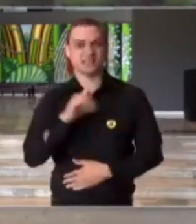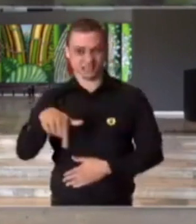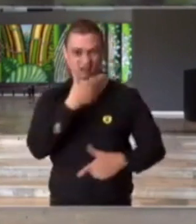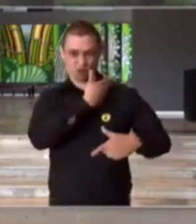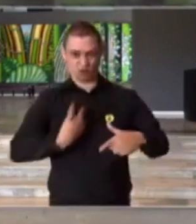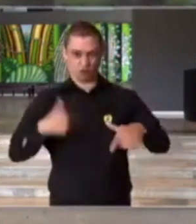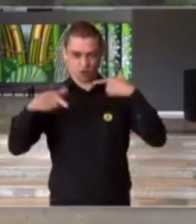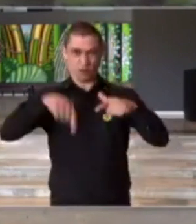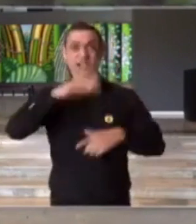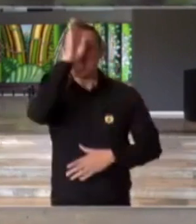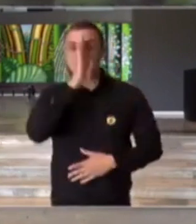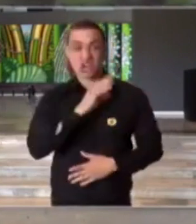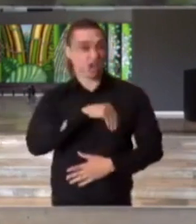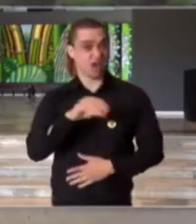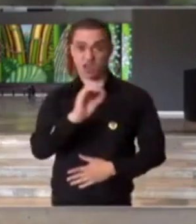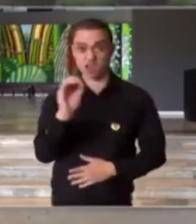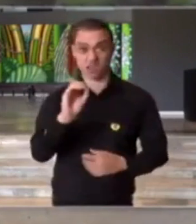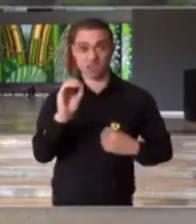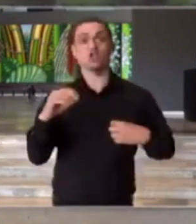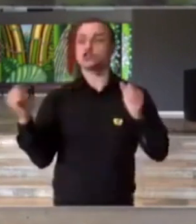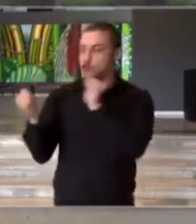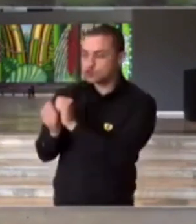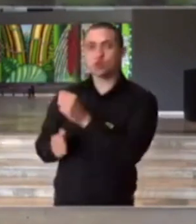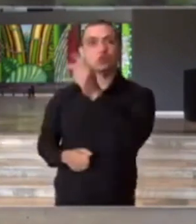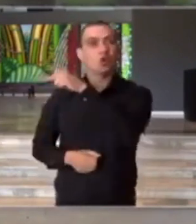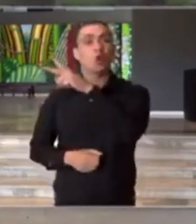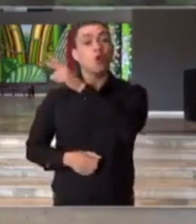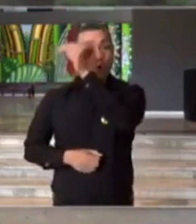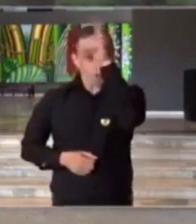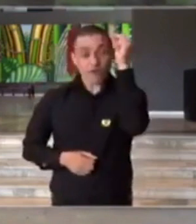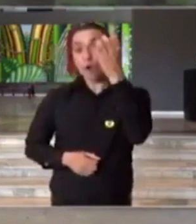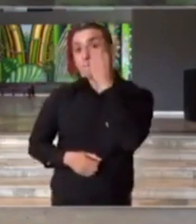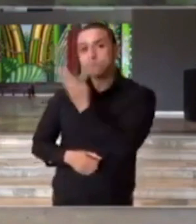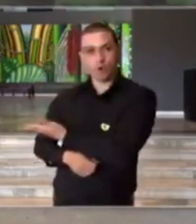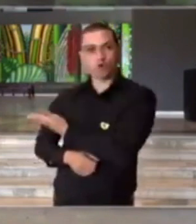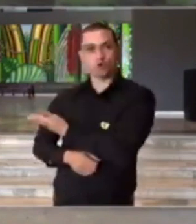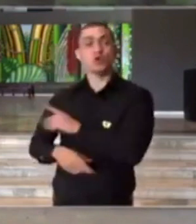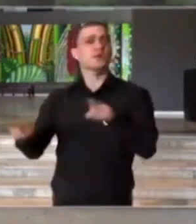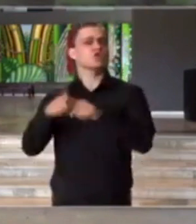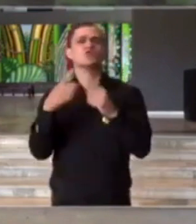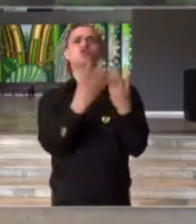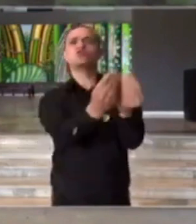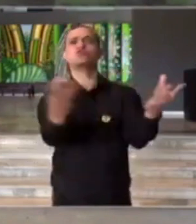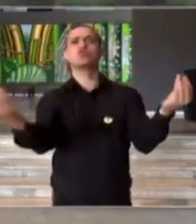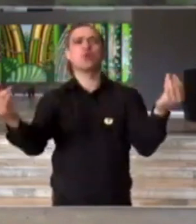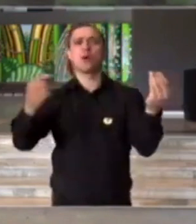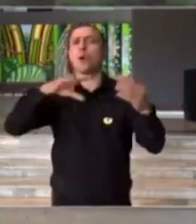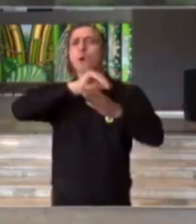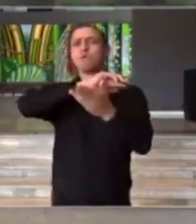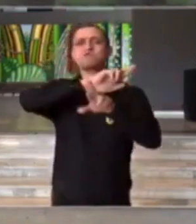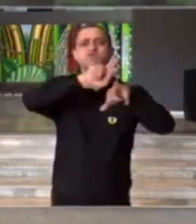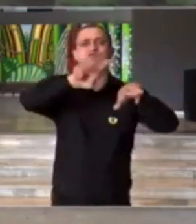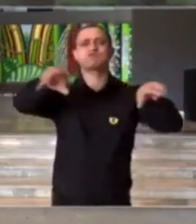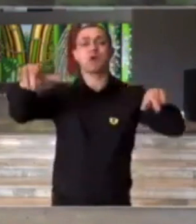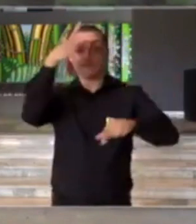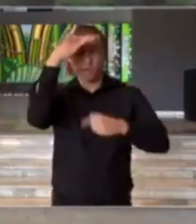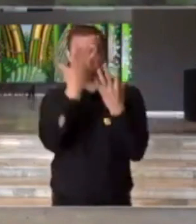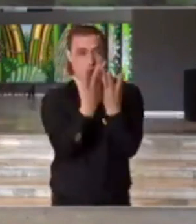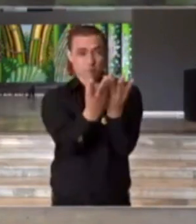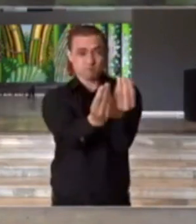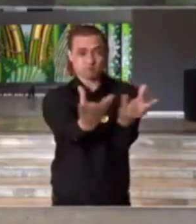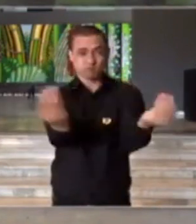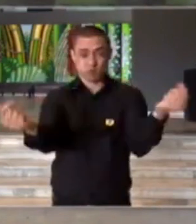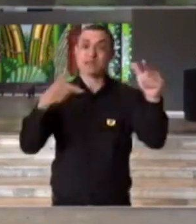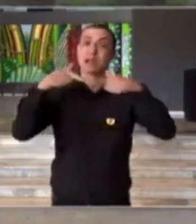governador, ao lado do prefeito Bruno Covas, ao lado de dezenas, centenas, milhares de pessoas